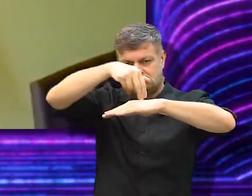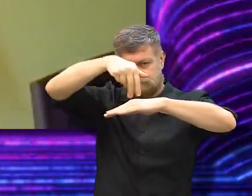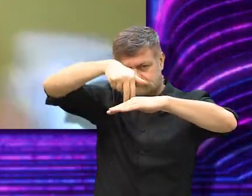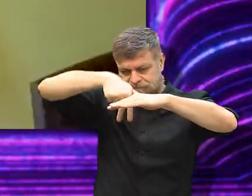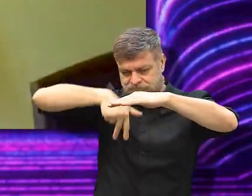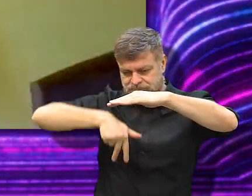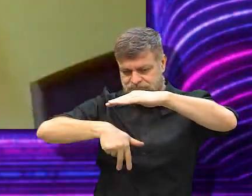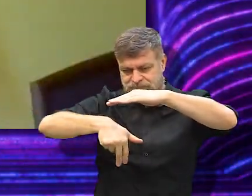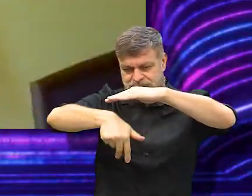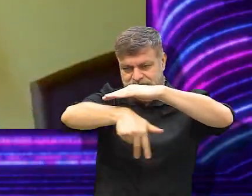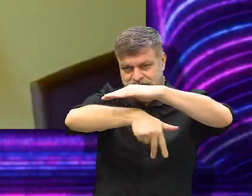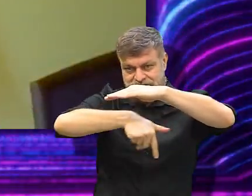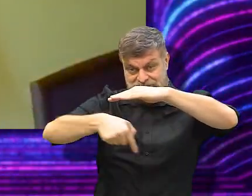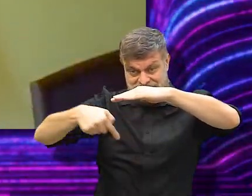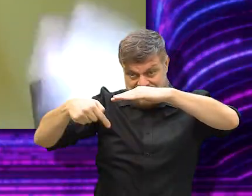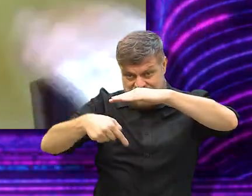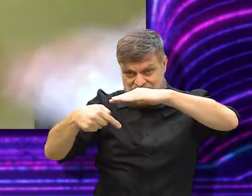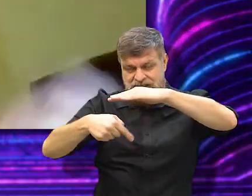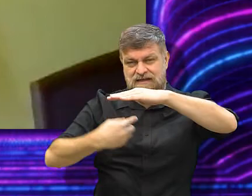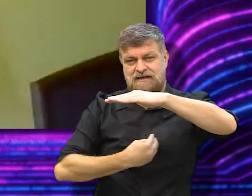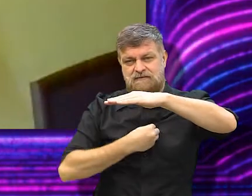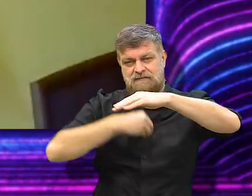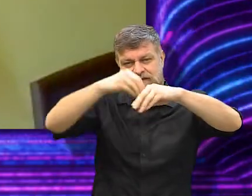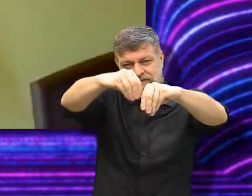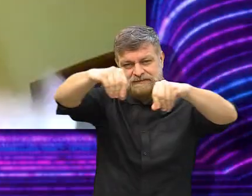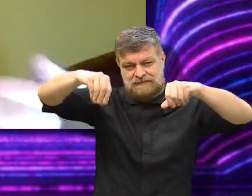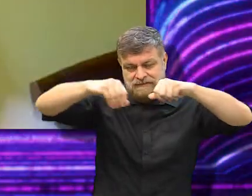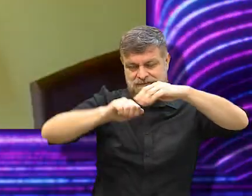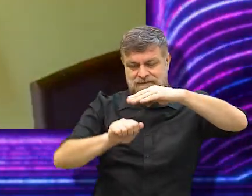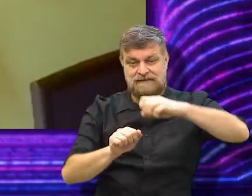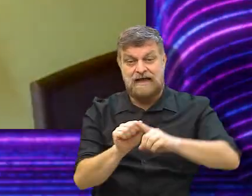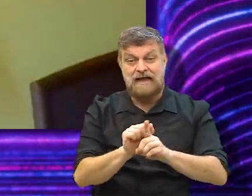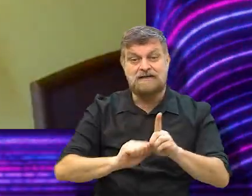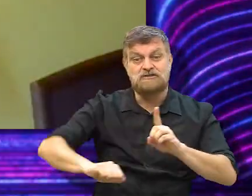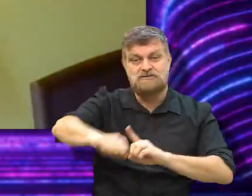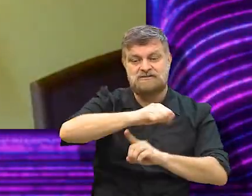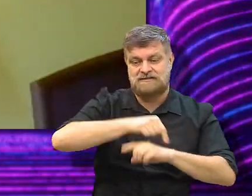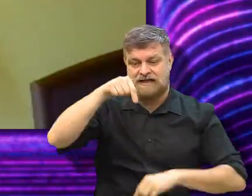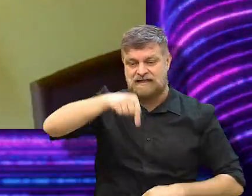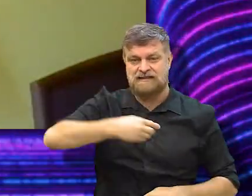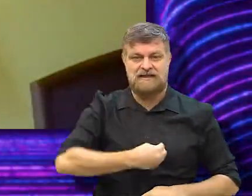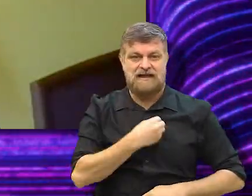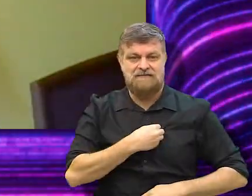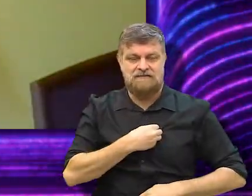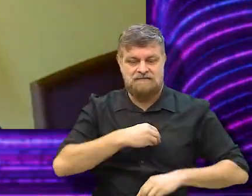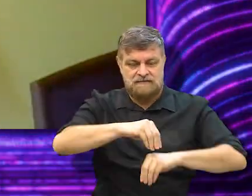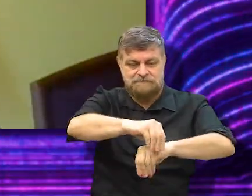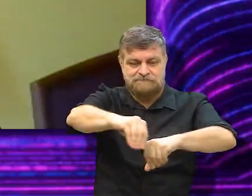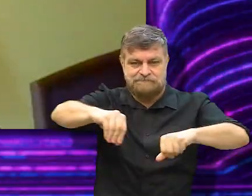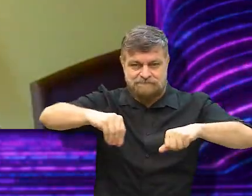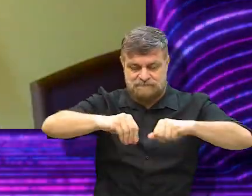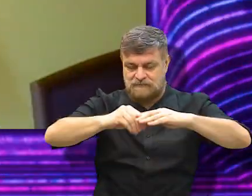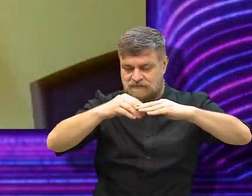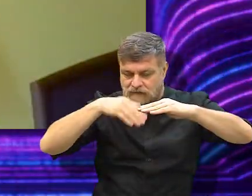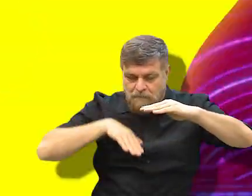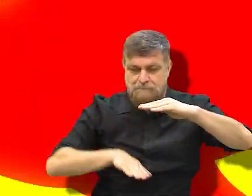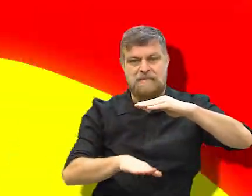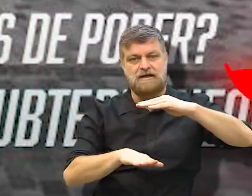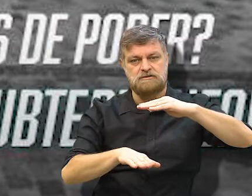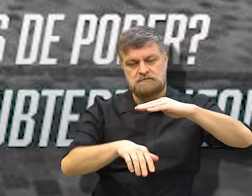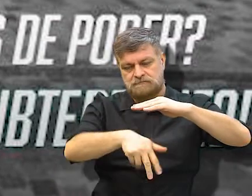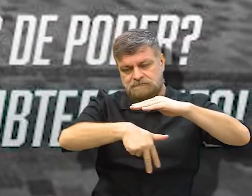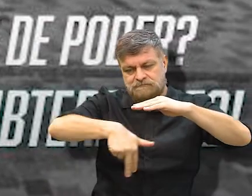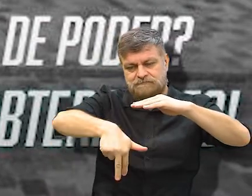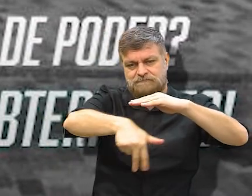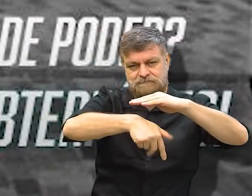As pessoas têm que fazer uma opção para onde elas vão, então elas acabam indo montar uma sociedade no subterrâneo. Esta sociedade, ela,